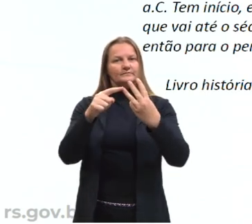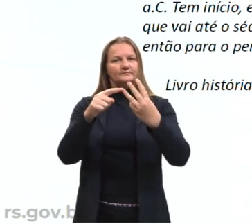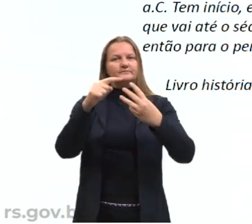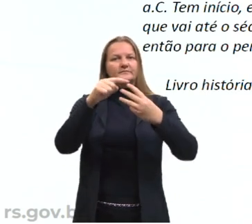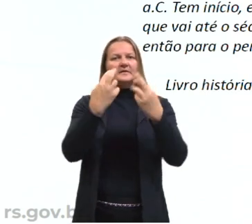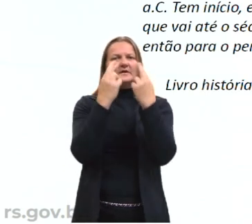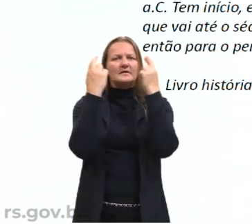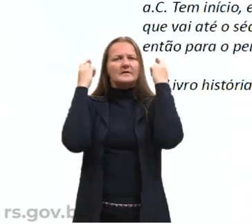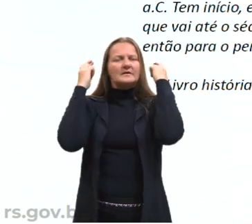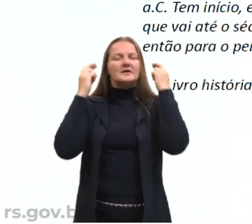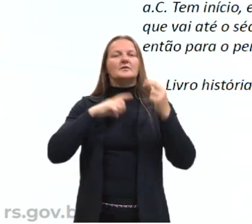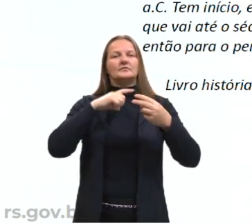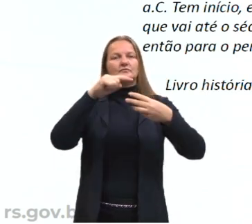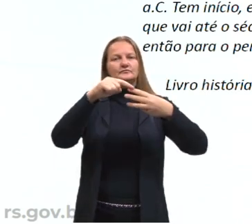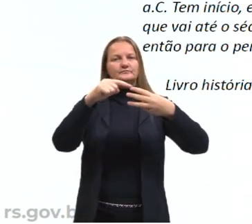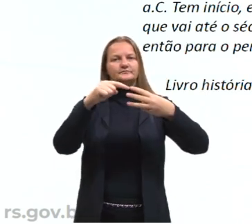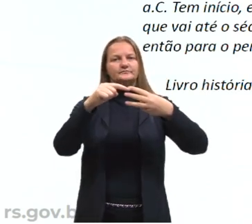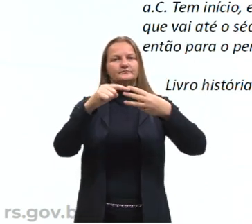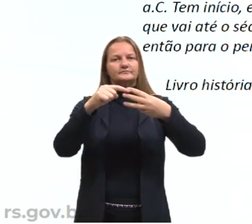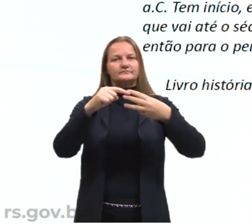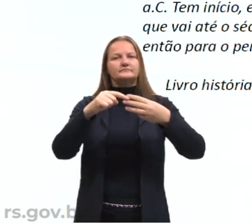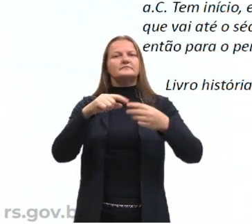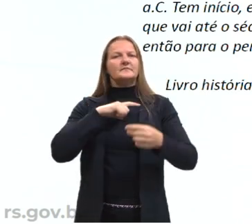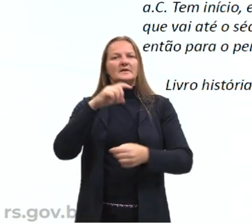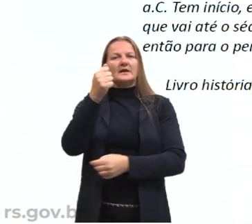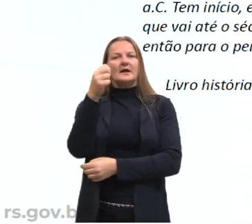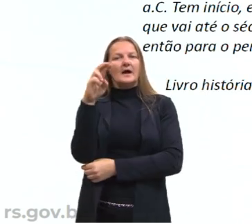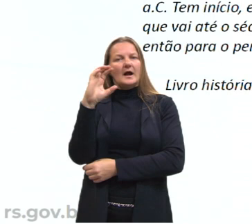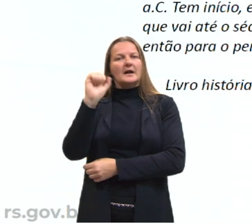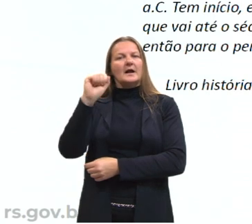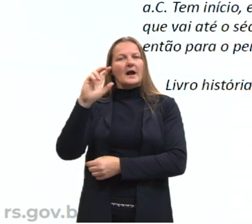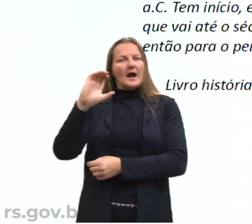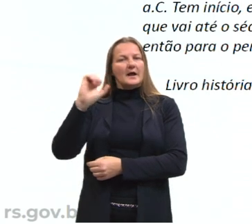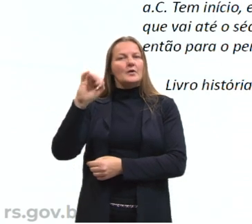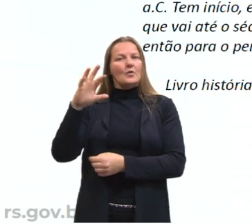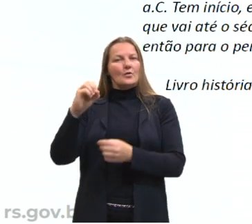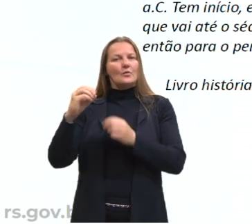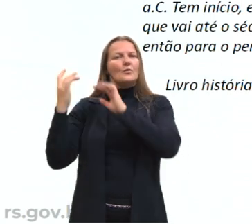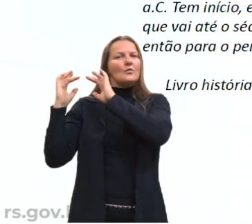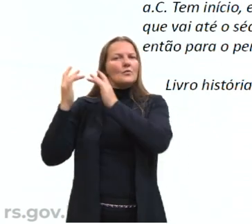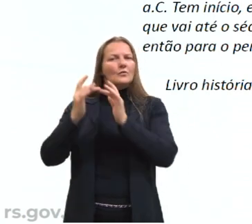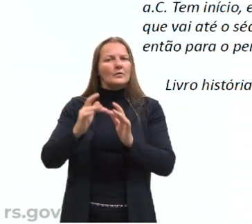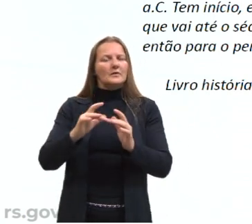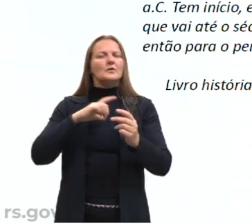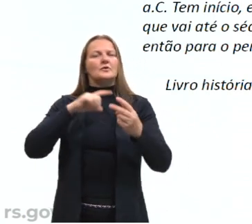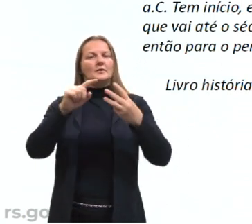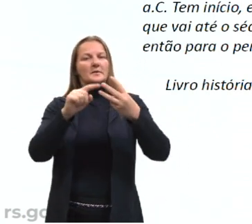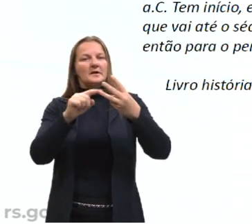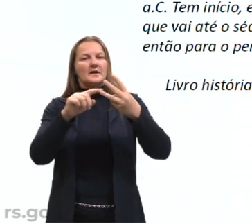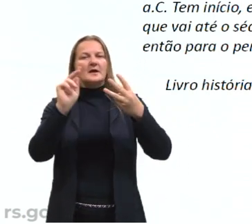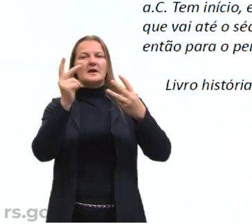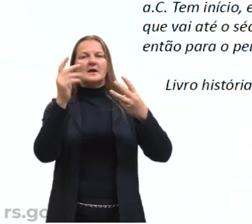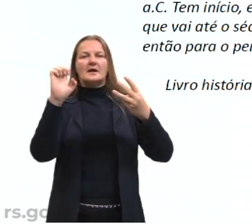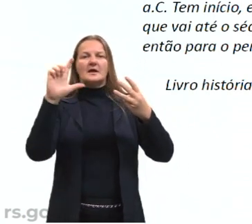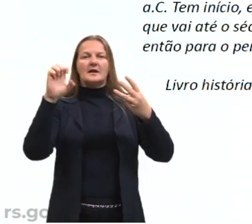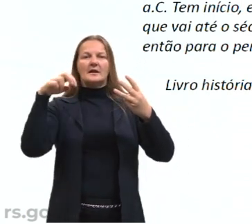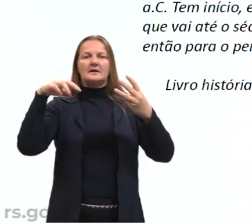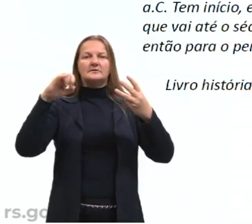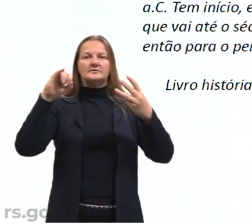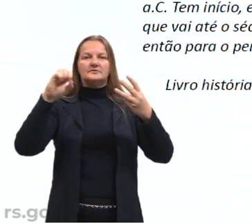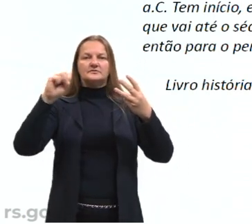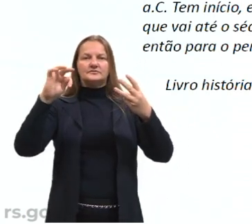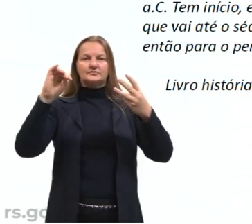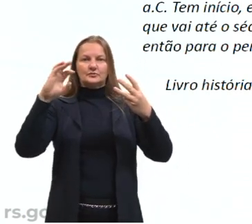grega passa pelo período arcaico, clássico e helenístico. E cada um destes períodos,